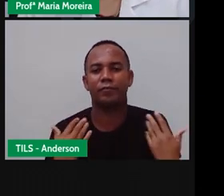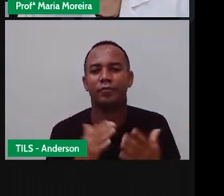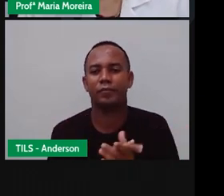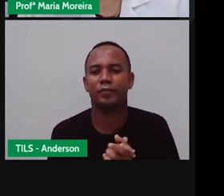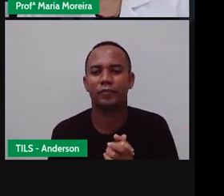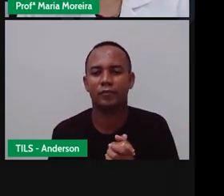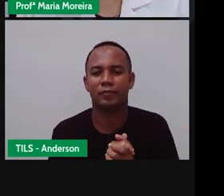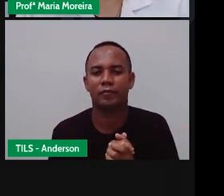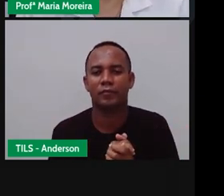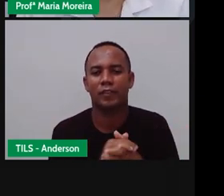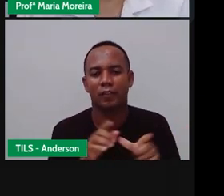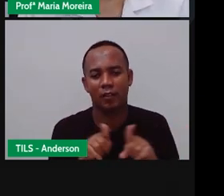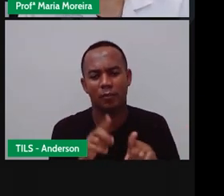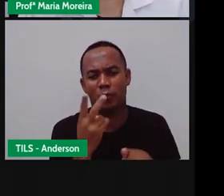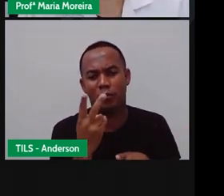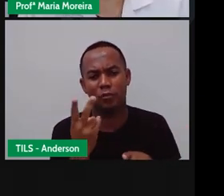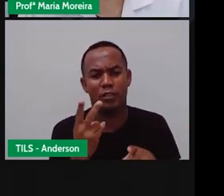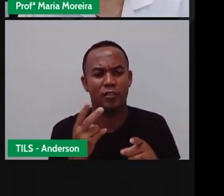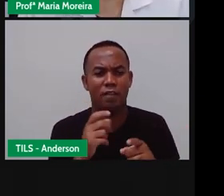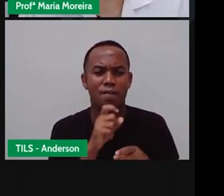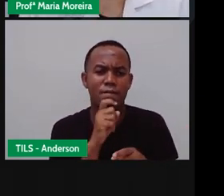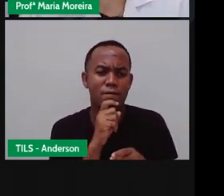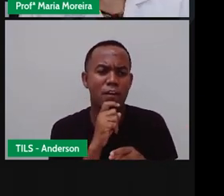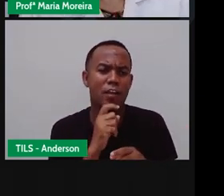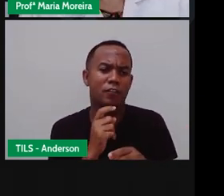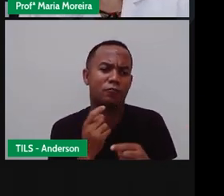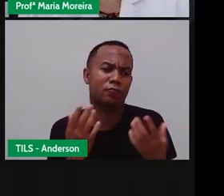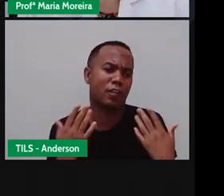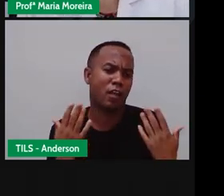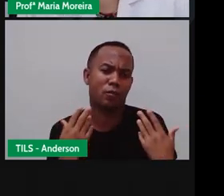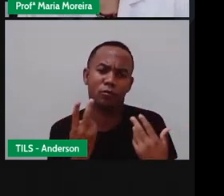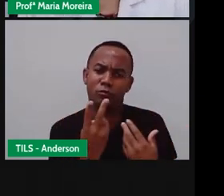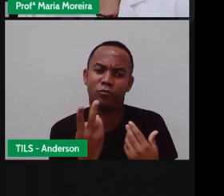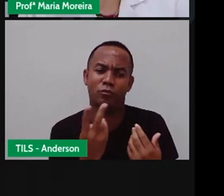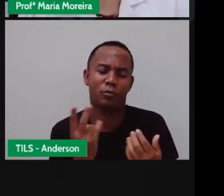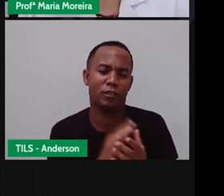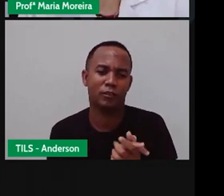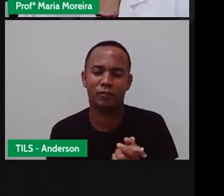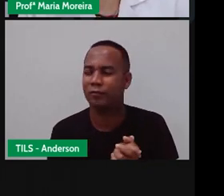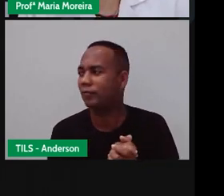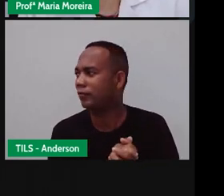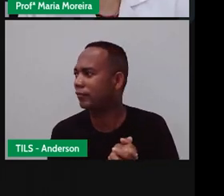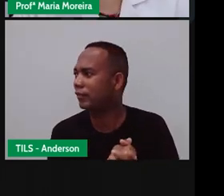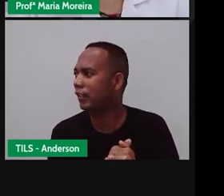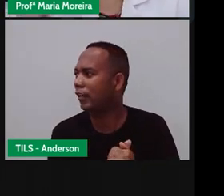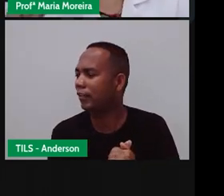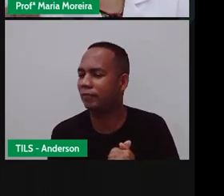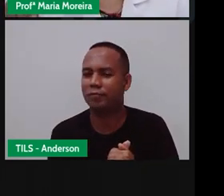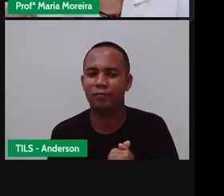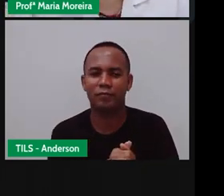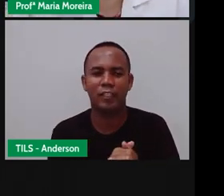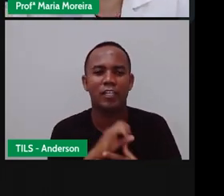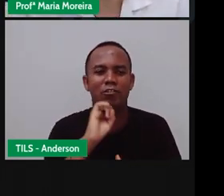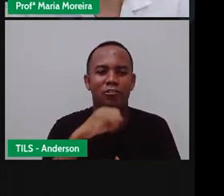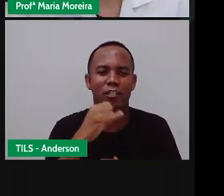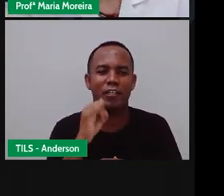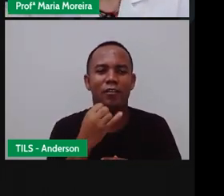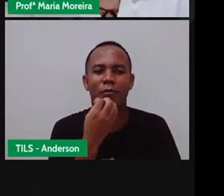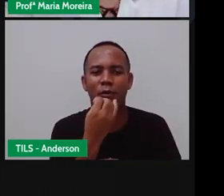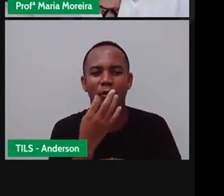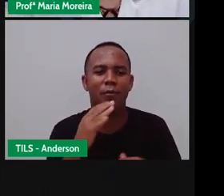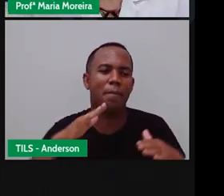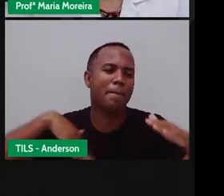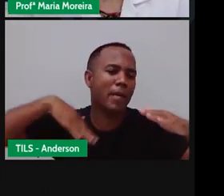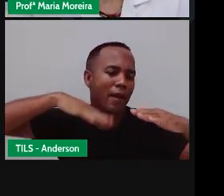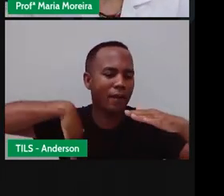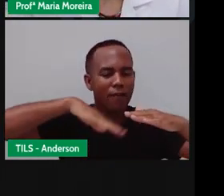Do inverno? Também gosto do inverno Acho que a gente é nordestino aí passa calor o ano inteiro quando chega no inverno já fica feliz que vai vir chuva Por